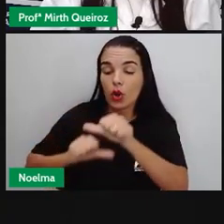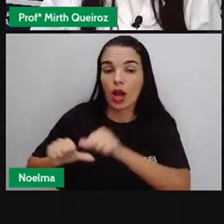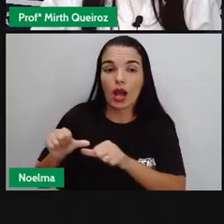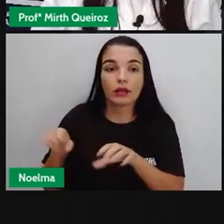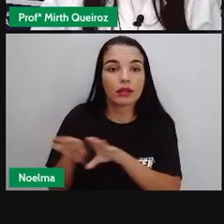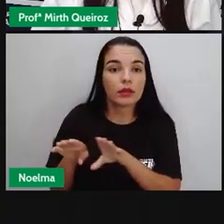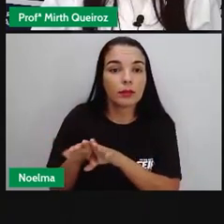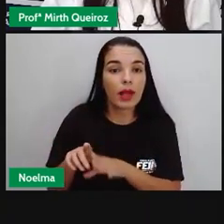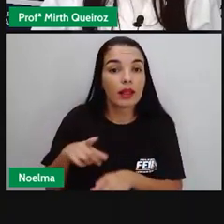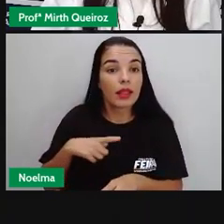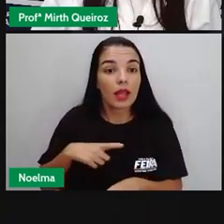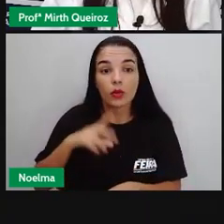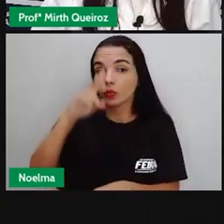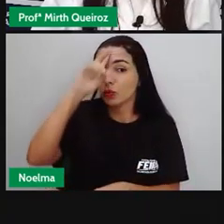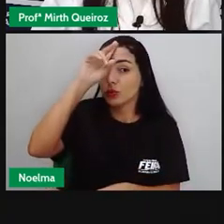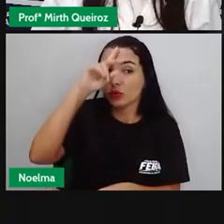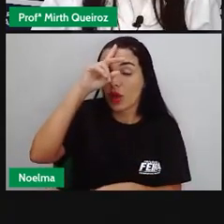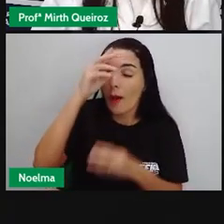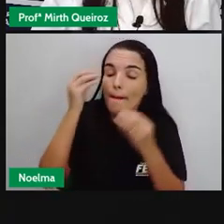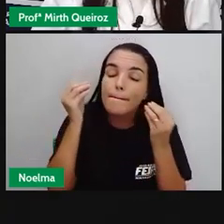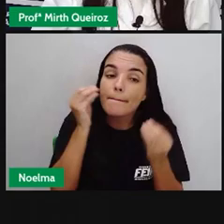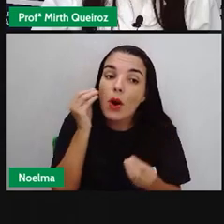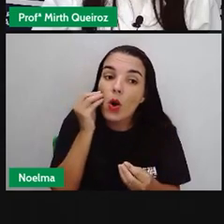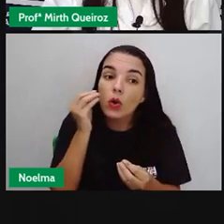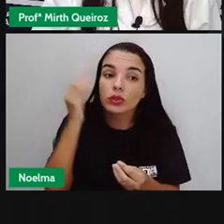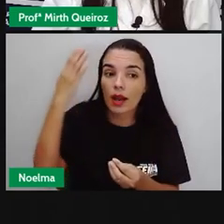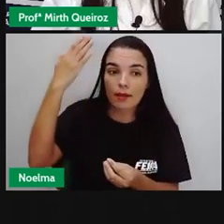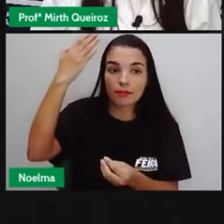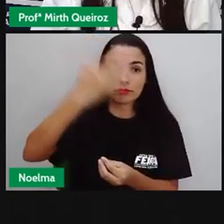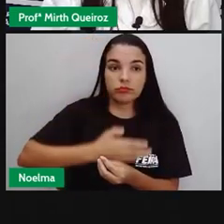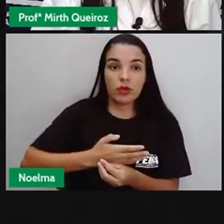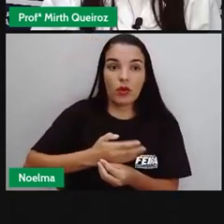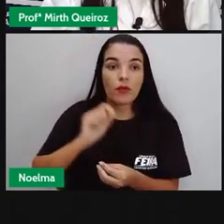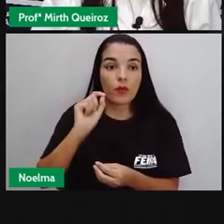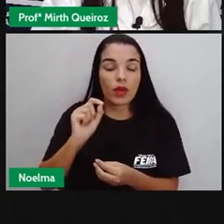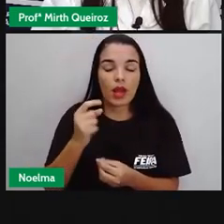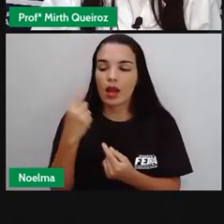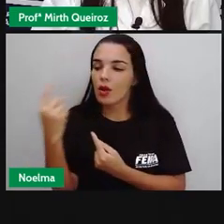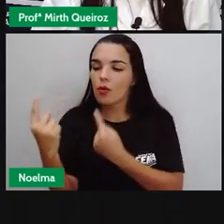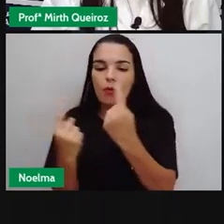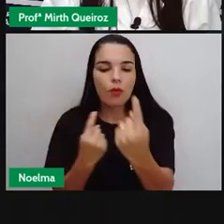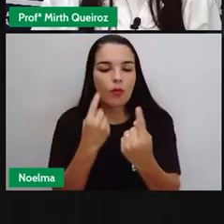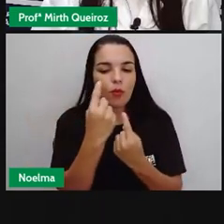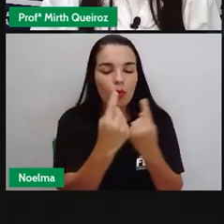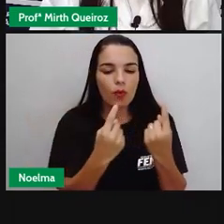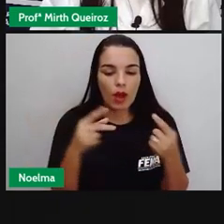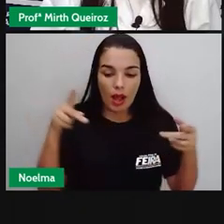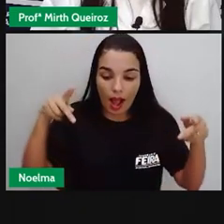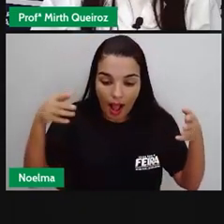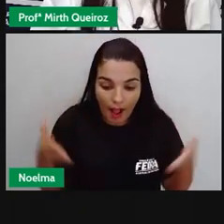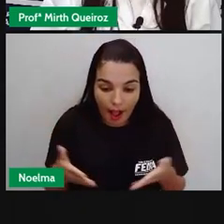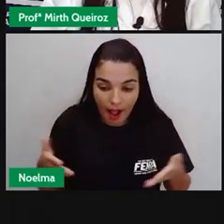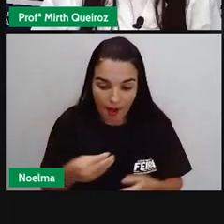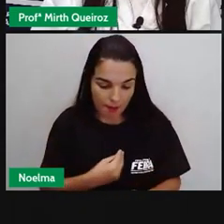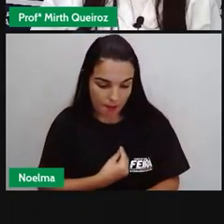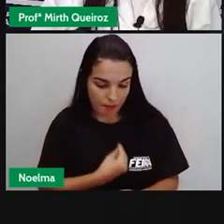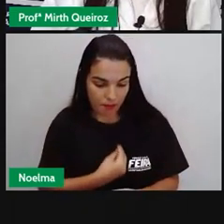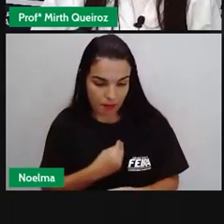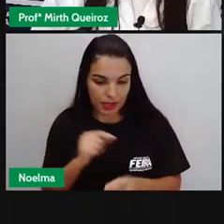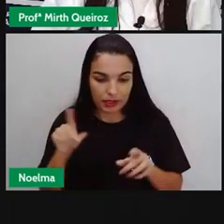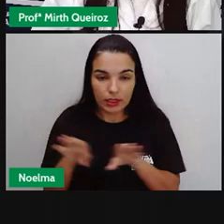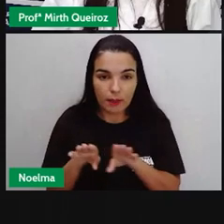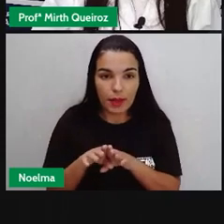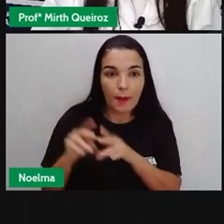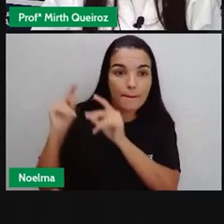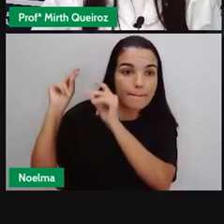histórico revela e esclarece o processo pelo qual passou Ou passa a realidade em estudo Então, quando nós falarmos